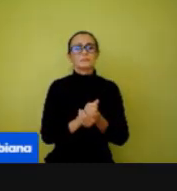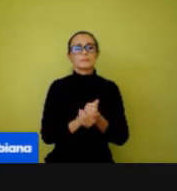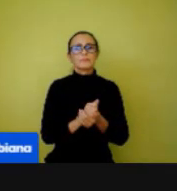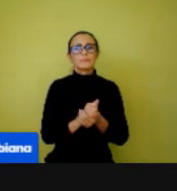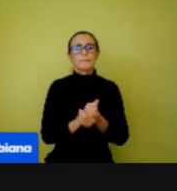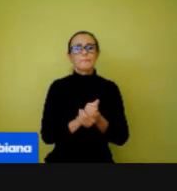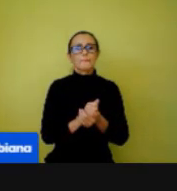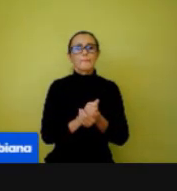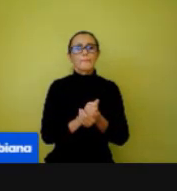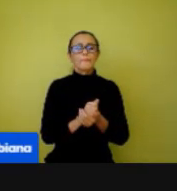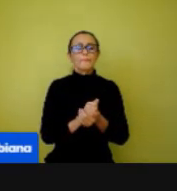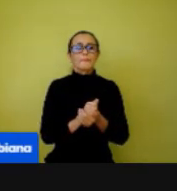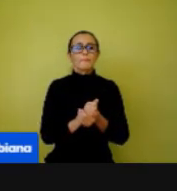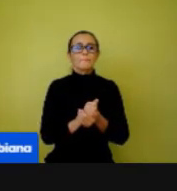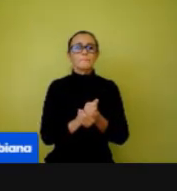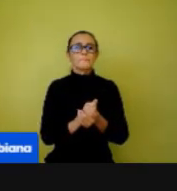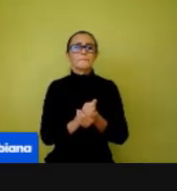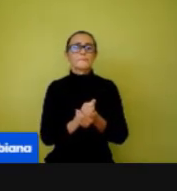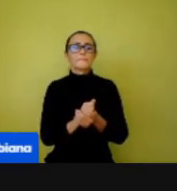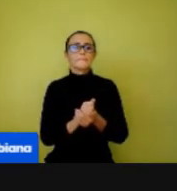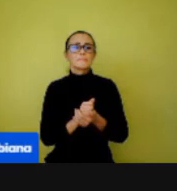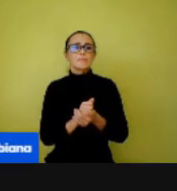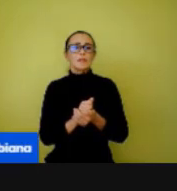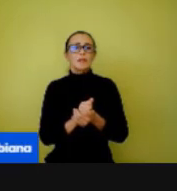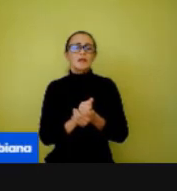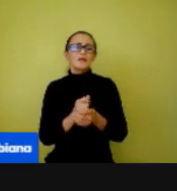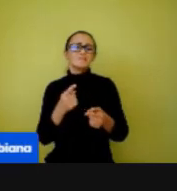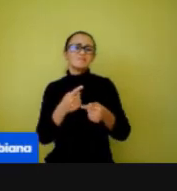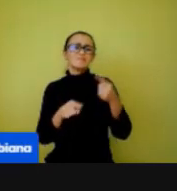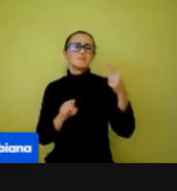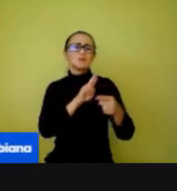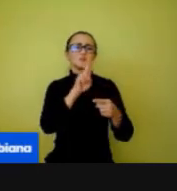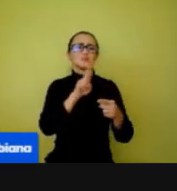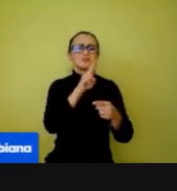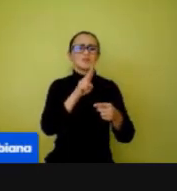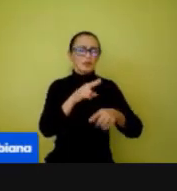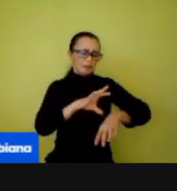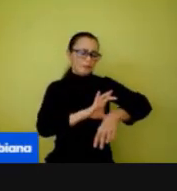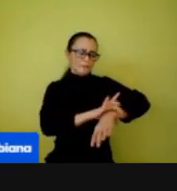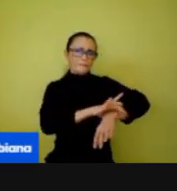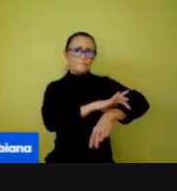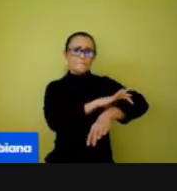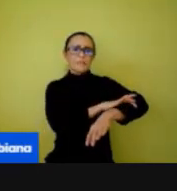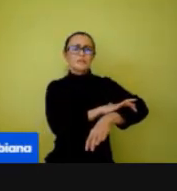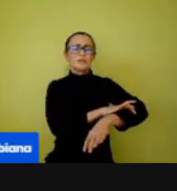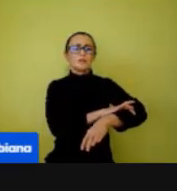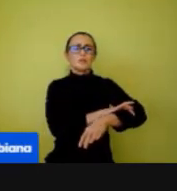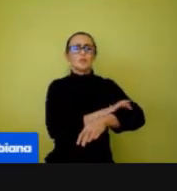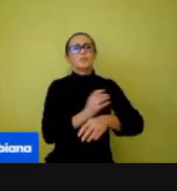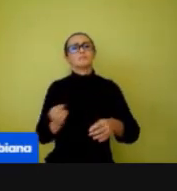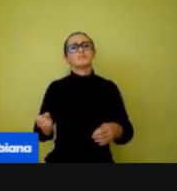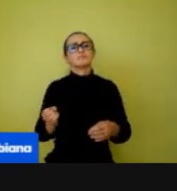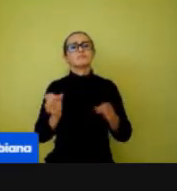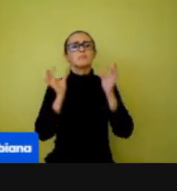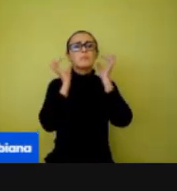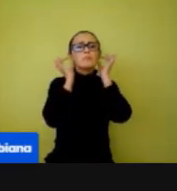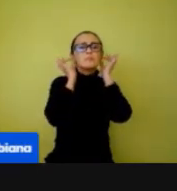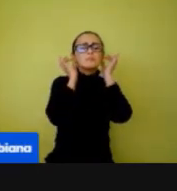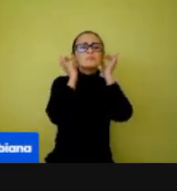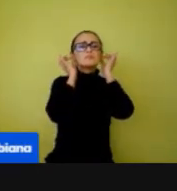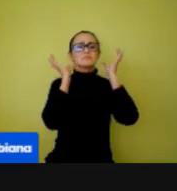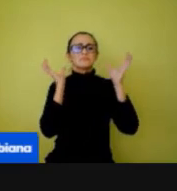Não fazer uso de acessórios, como brinco, pulseira, piercing, entre outros, a fim de evitar contaminação.